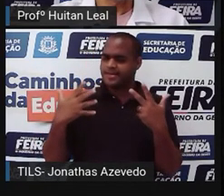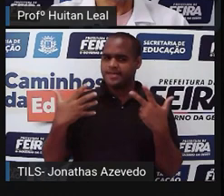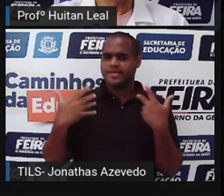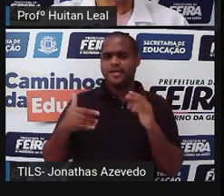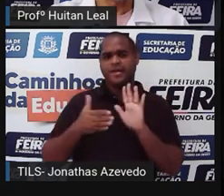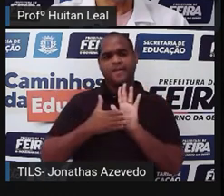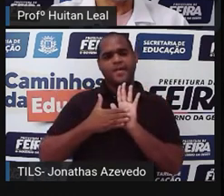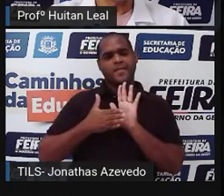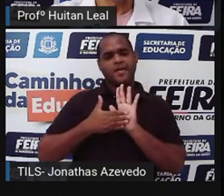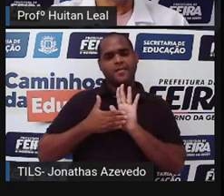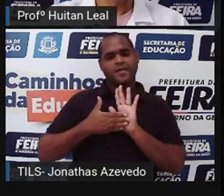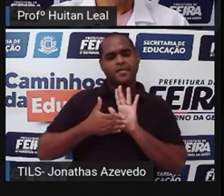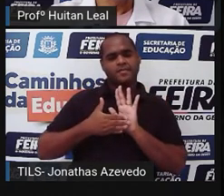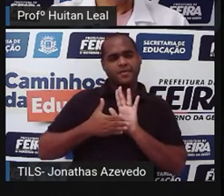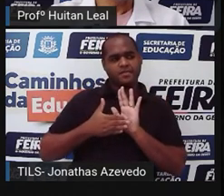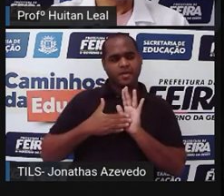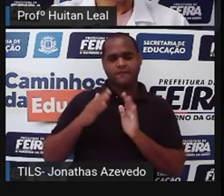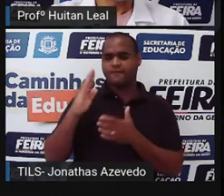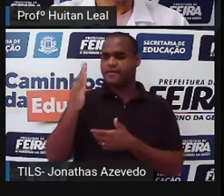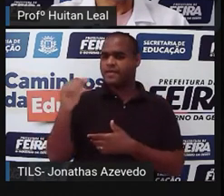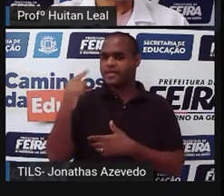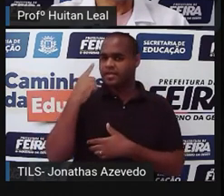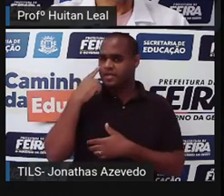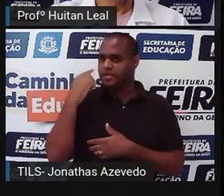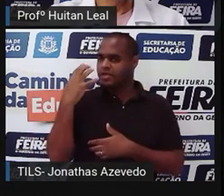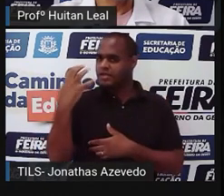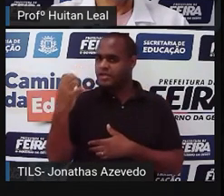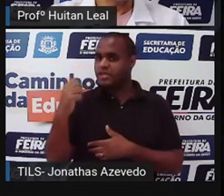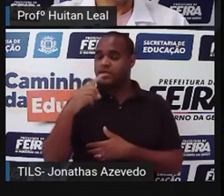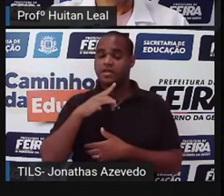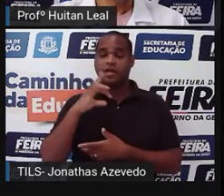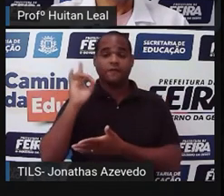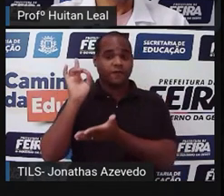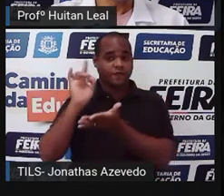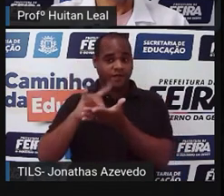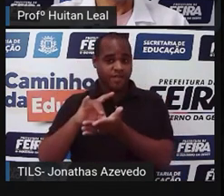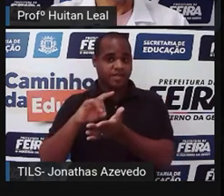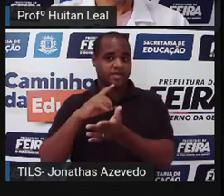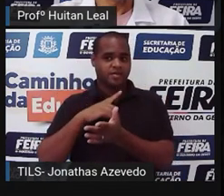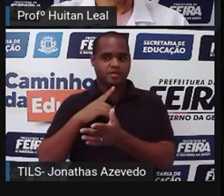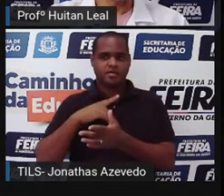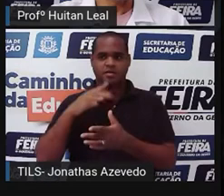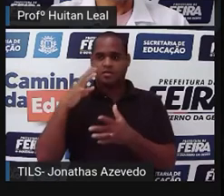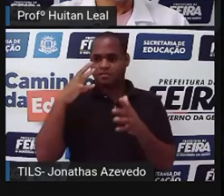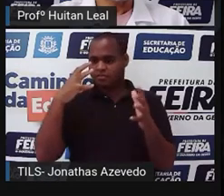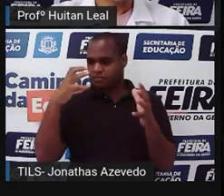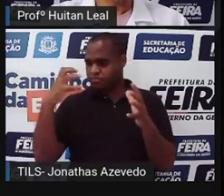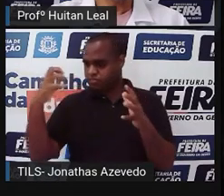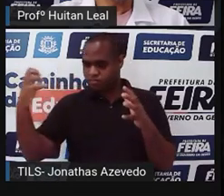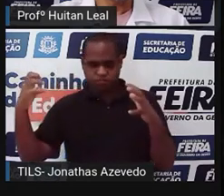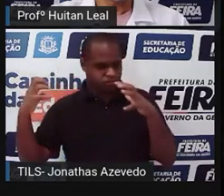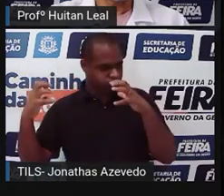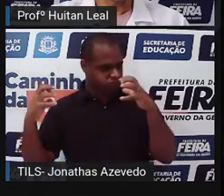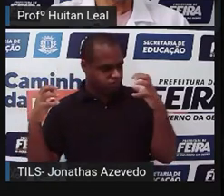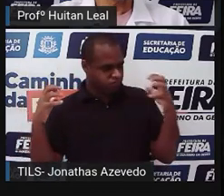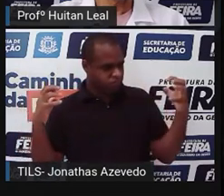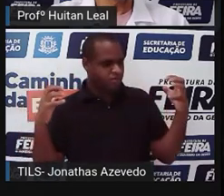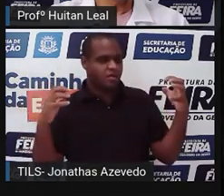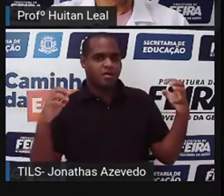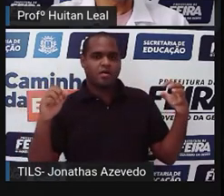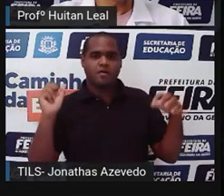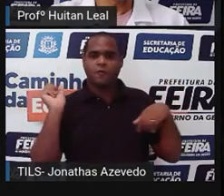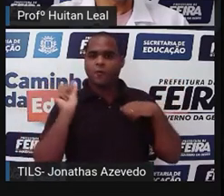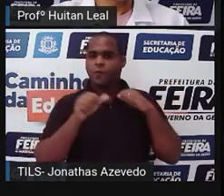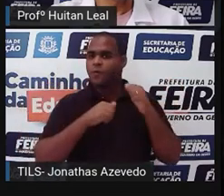costume diante do espelho, seu reflexo ganhou vida e saiu da moldura. Ambos se encararam com